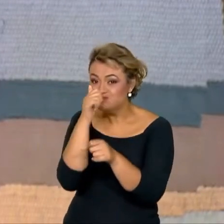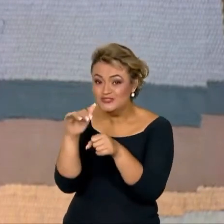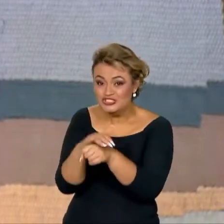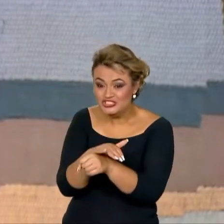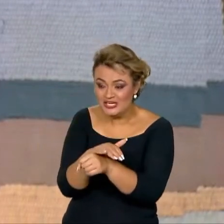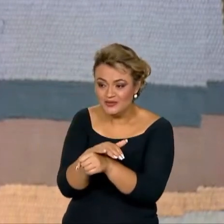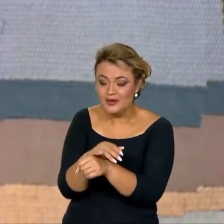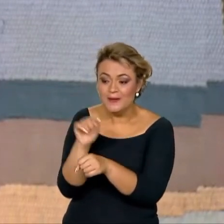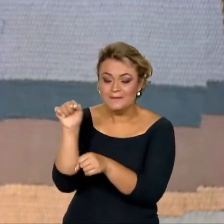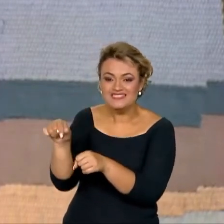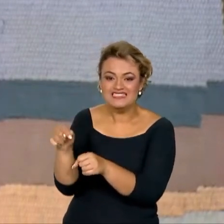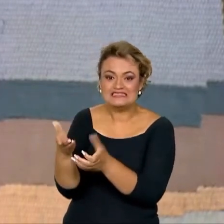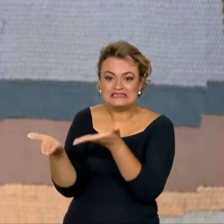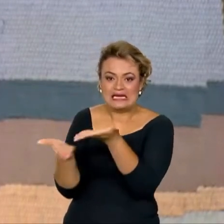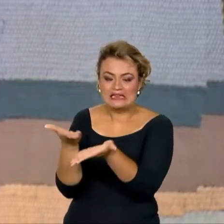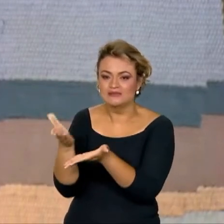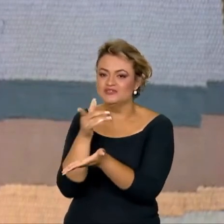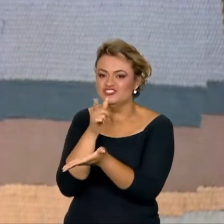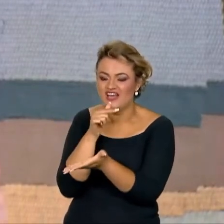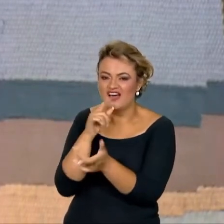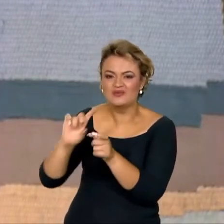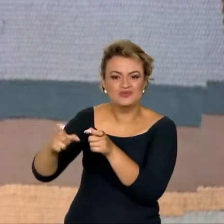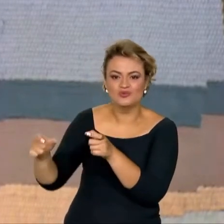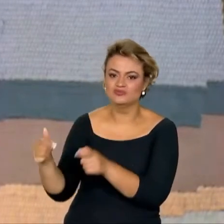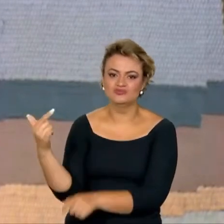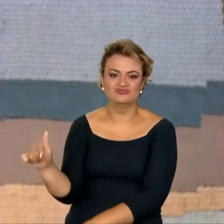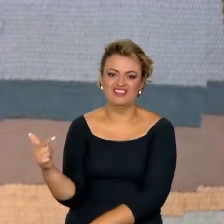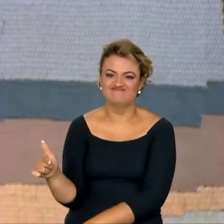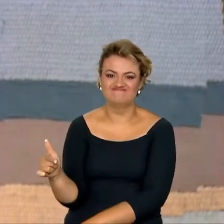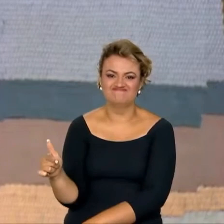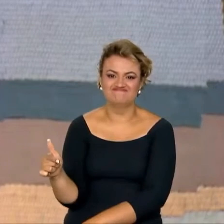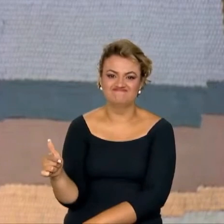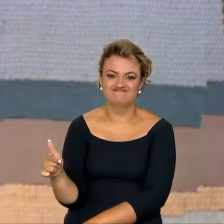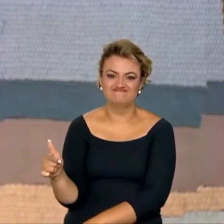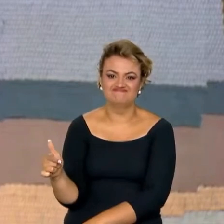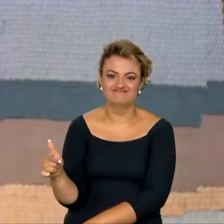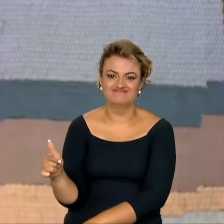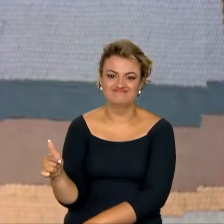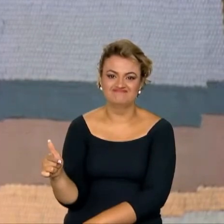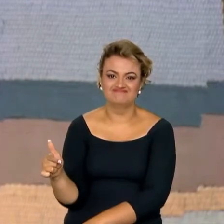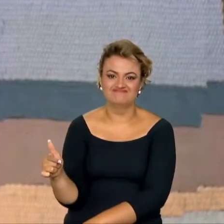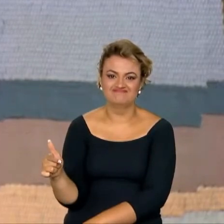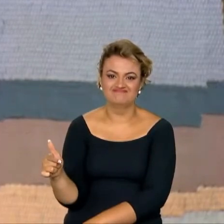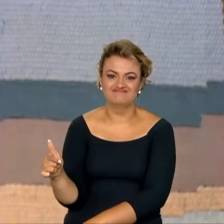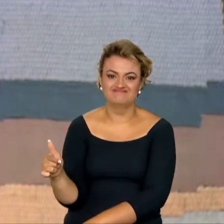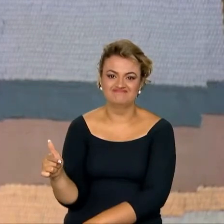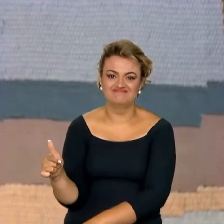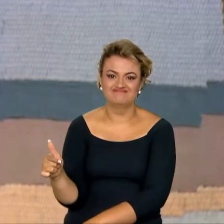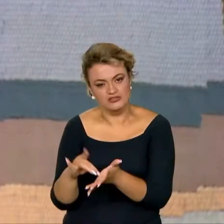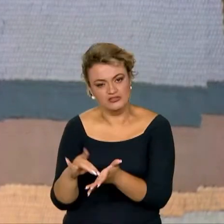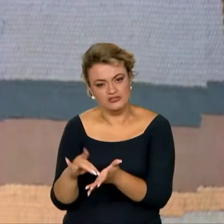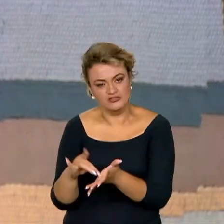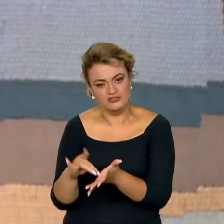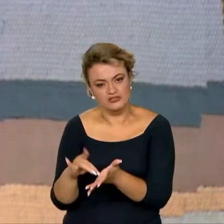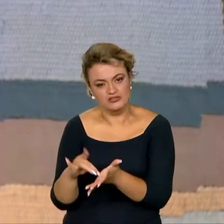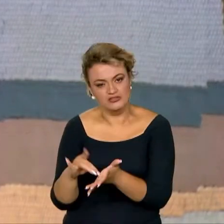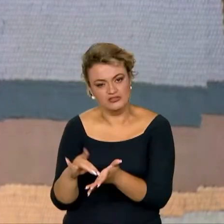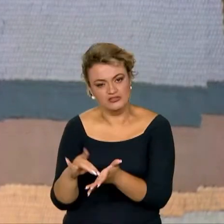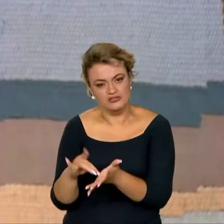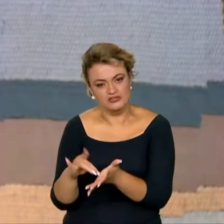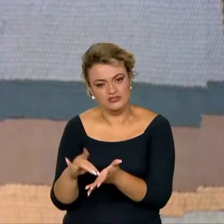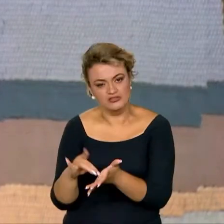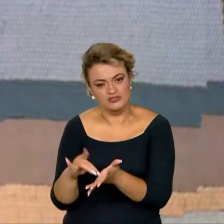baixa taxa de saneamento. Isso é um problema, mas, ao mesmo tempo, se torna, neste momento, uma grande